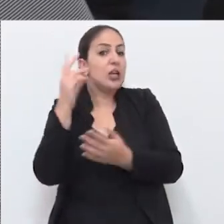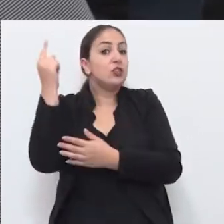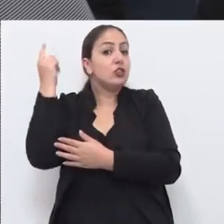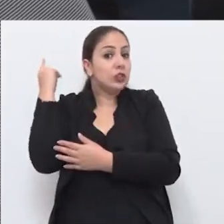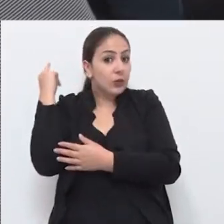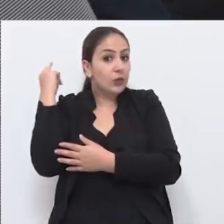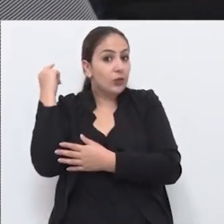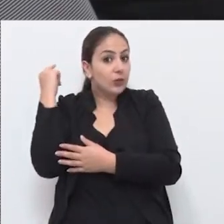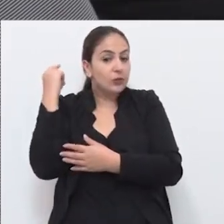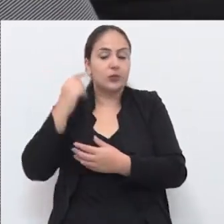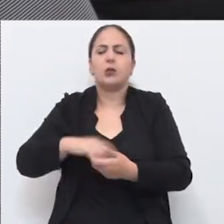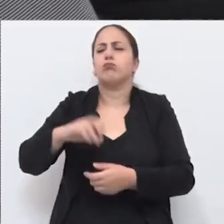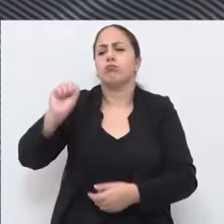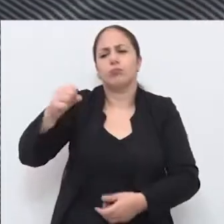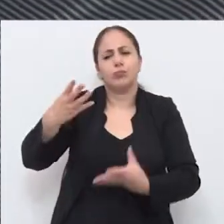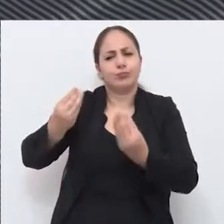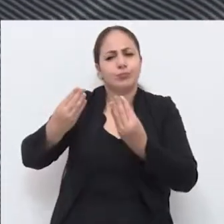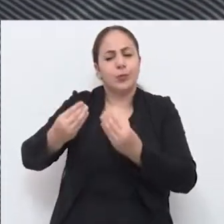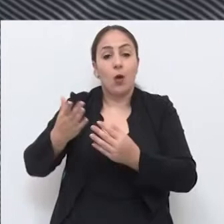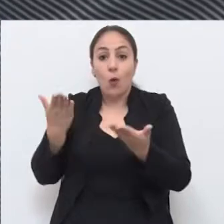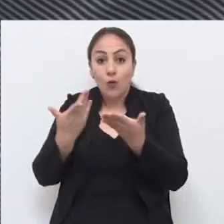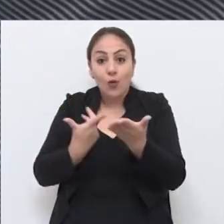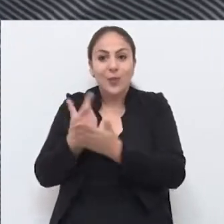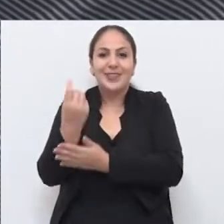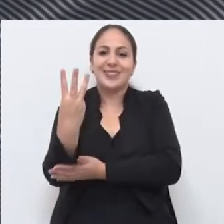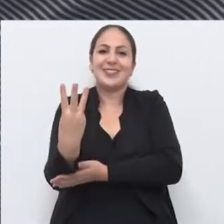muitas, muitas, muitas. Hoje mesmo eu comprei três.